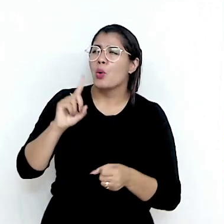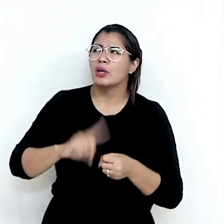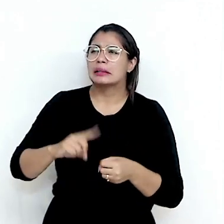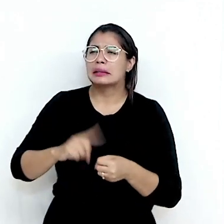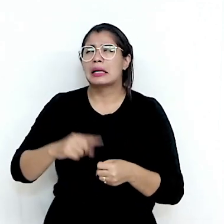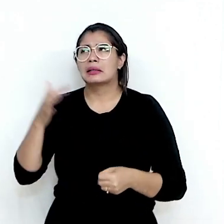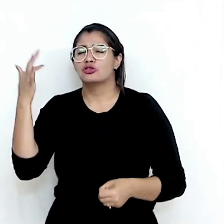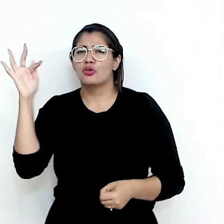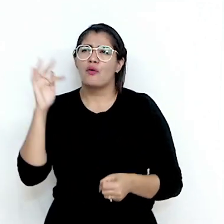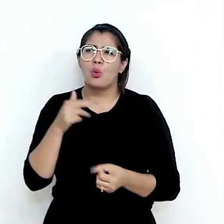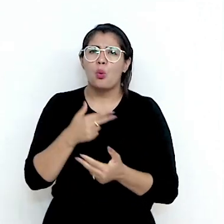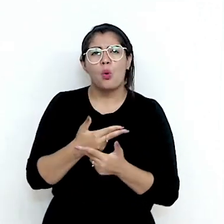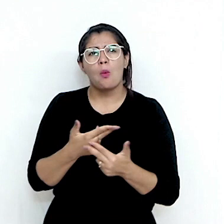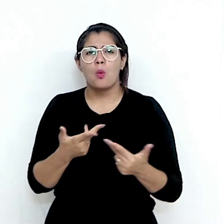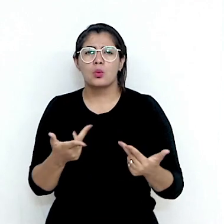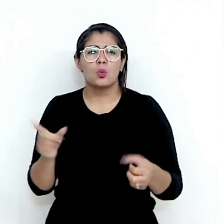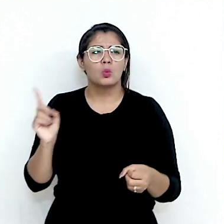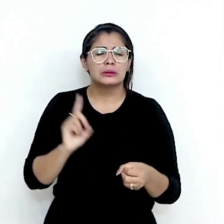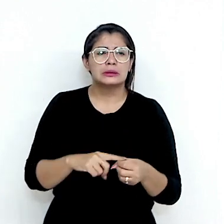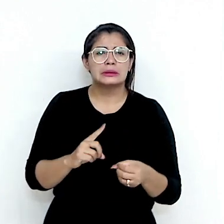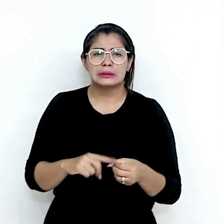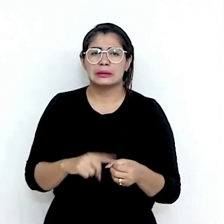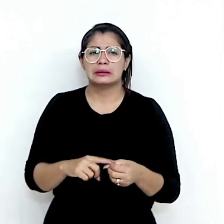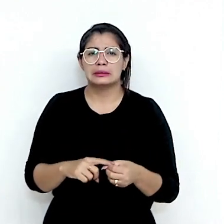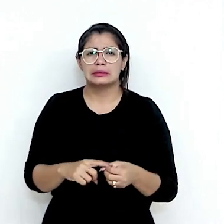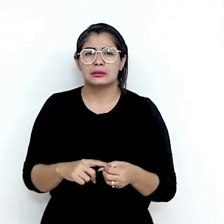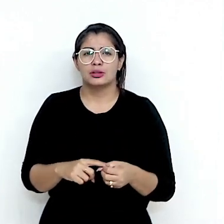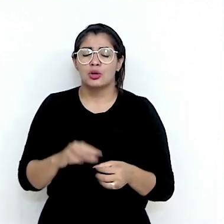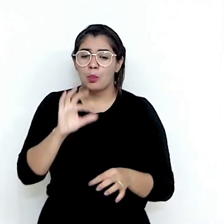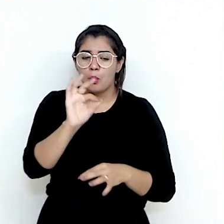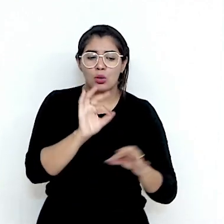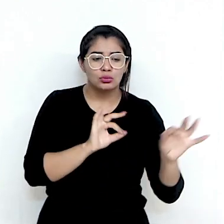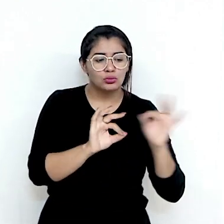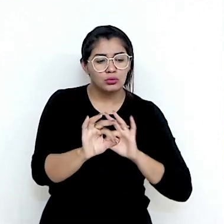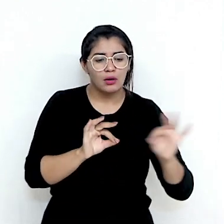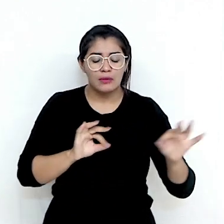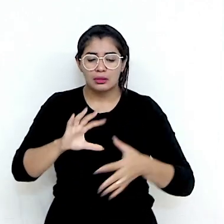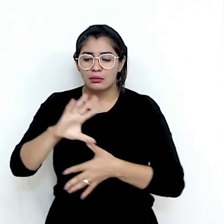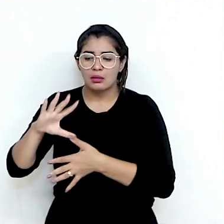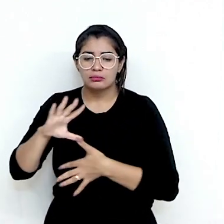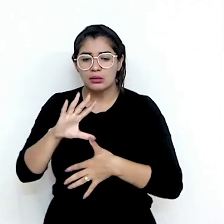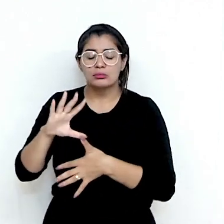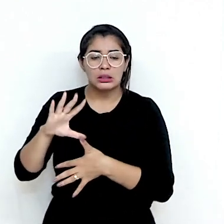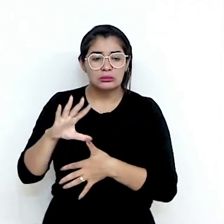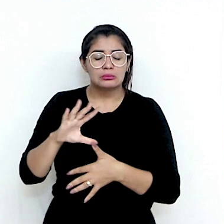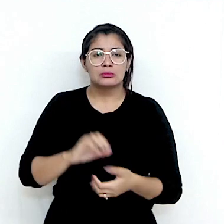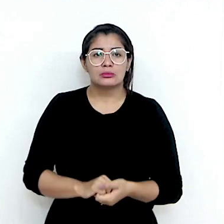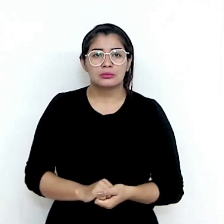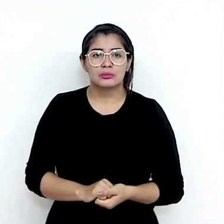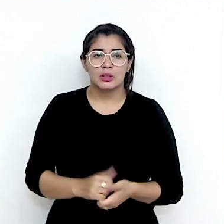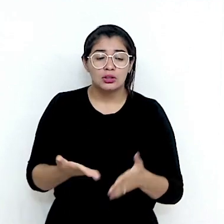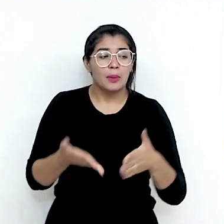temos algumas cidades que também existem pontos de tráfego internacional, cabos submarinos instalados,